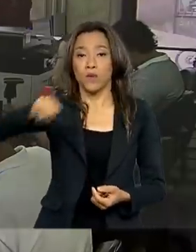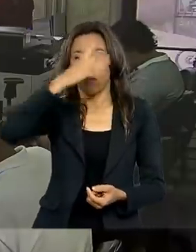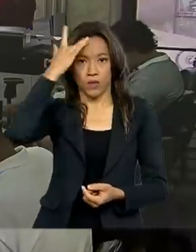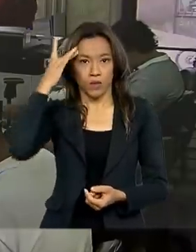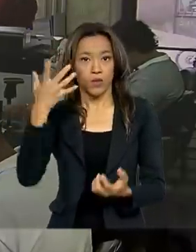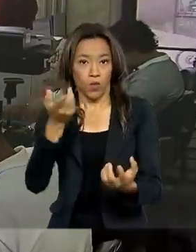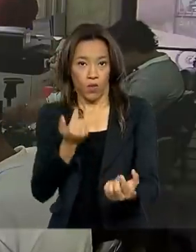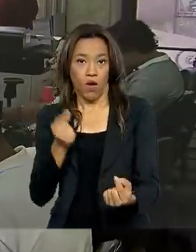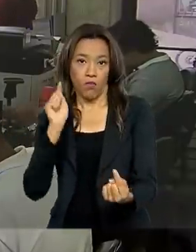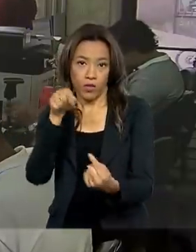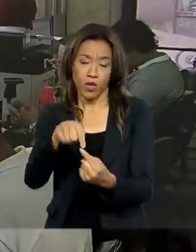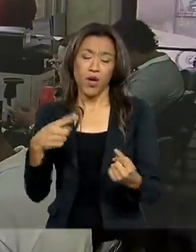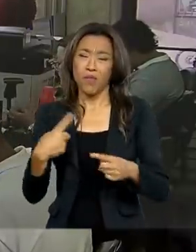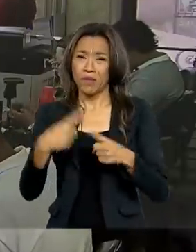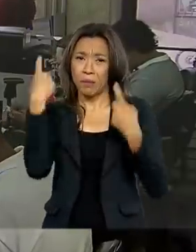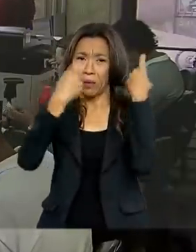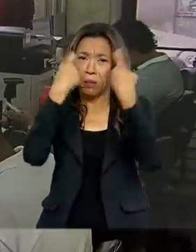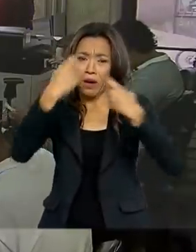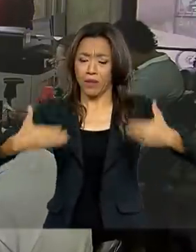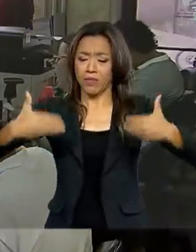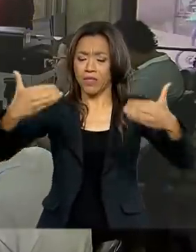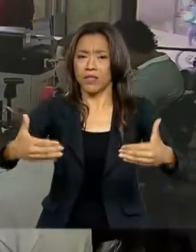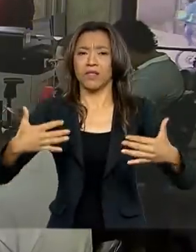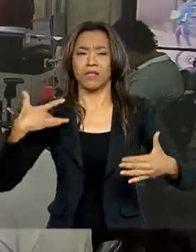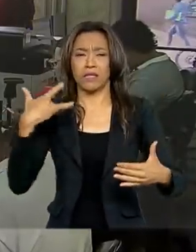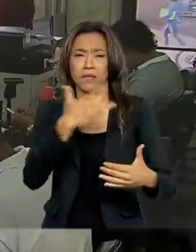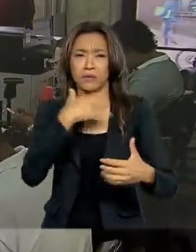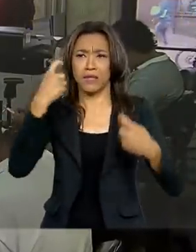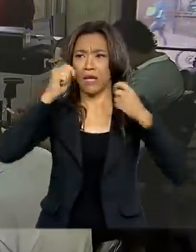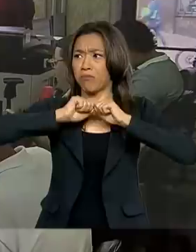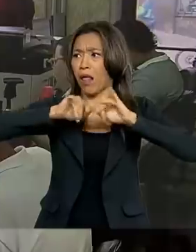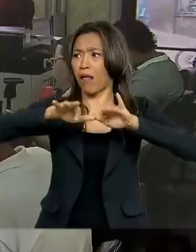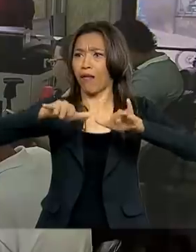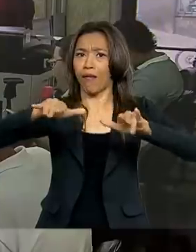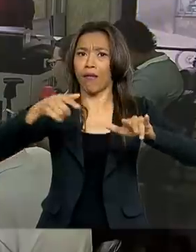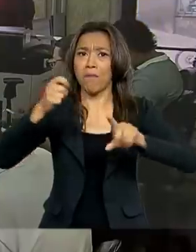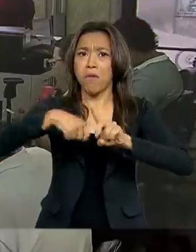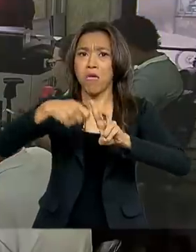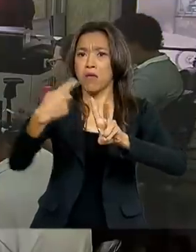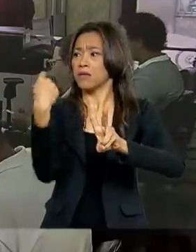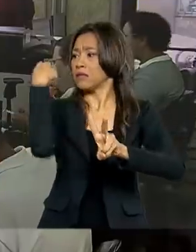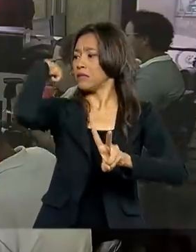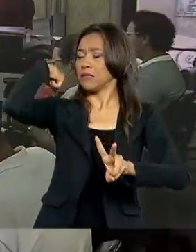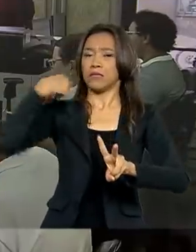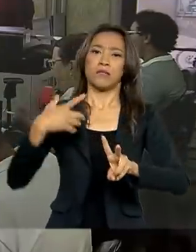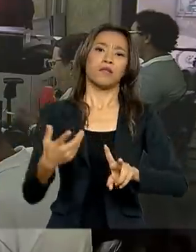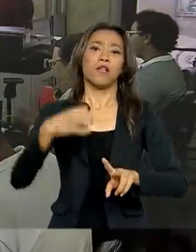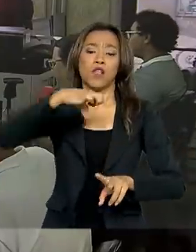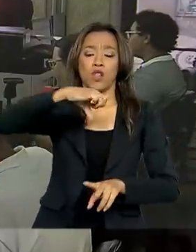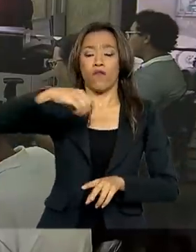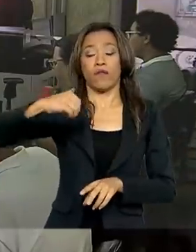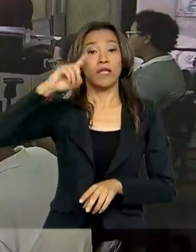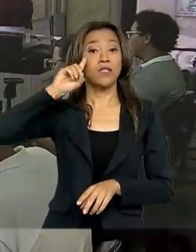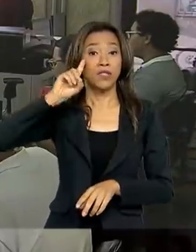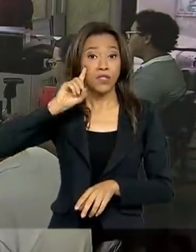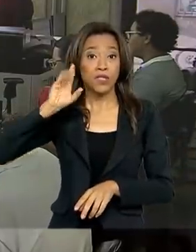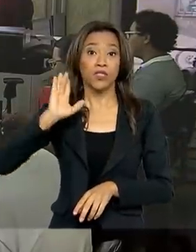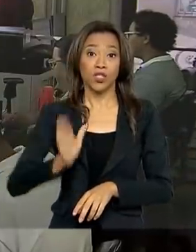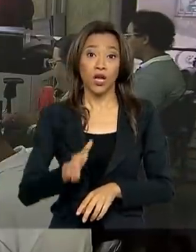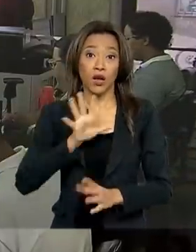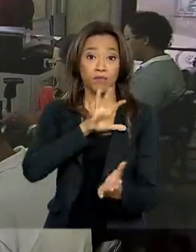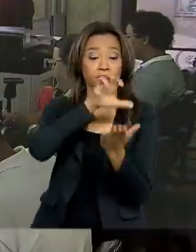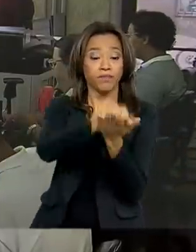porque o surto de sarampo se intensificou nos últimos meses. Apenas nos últimos 90 dias, Renata, foram